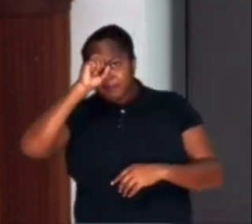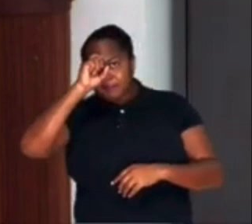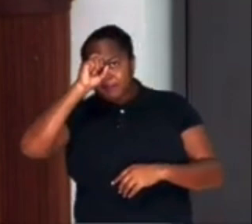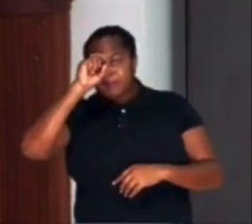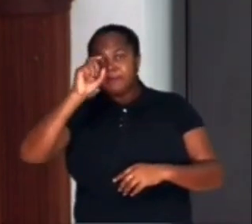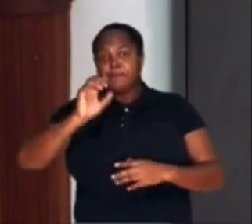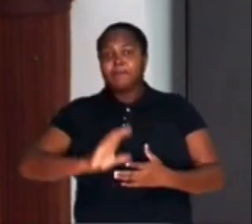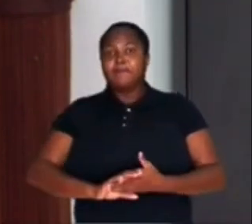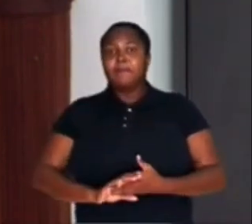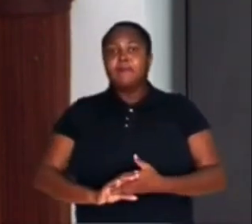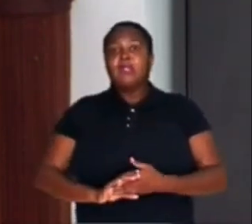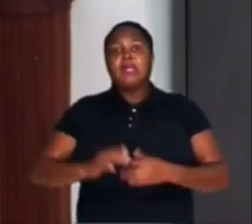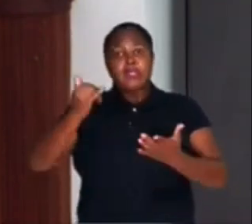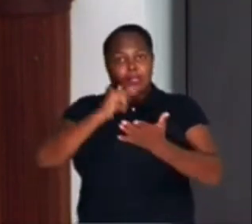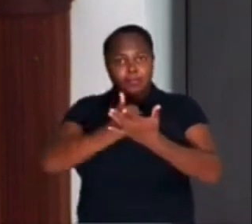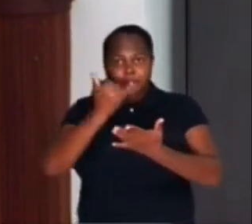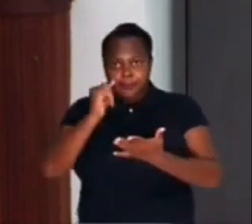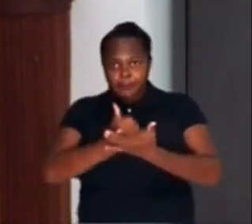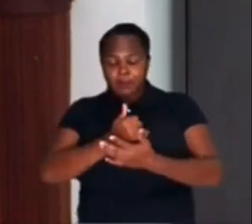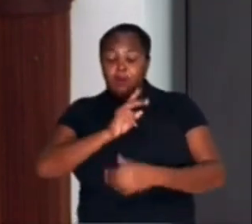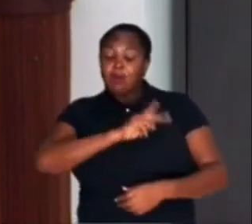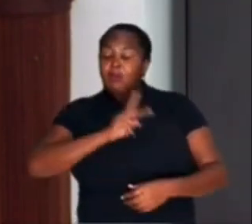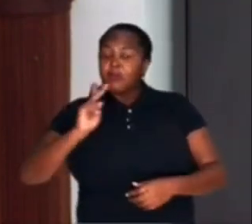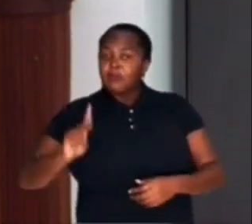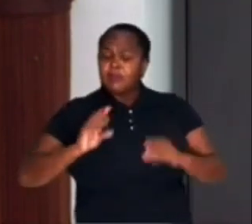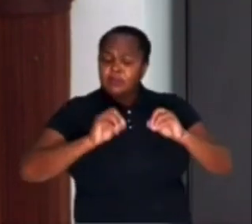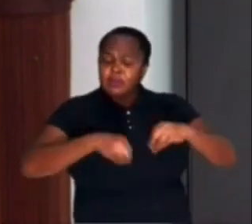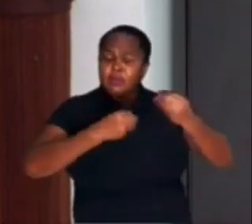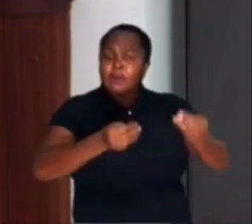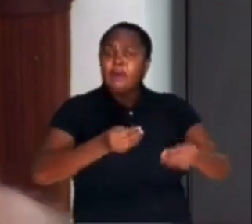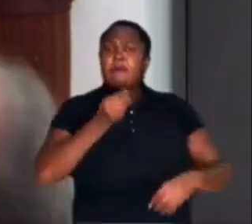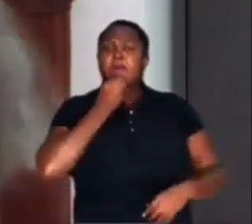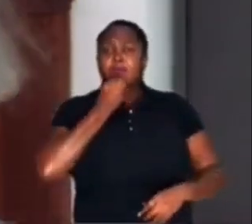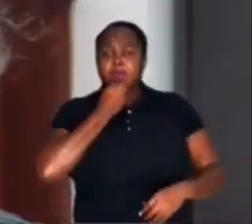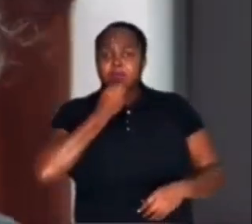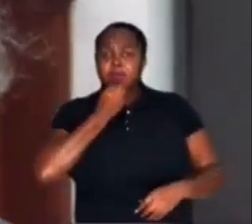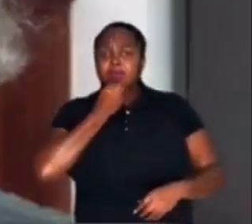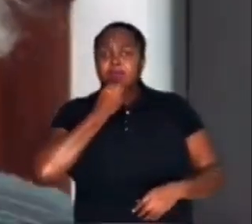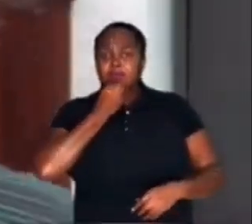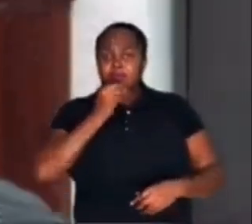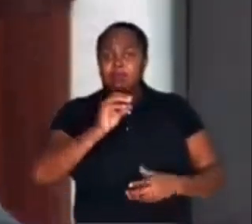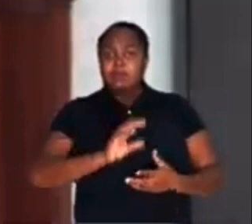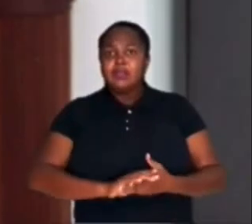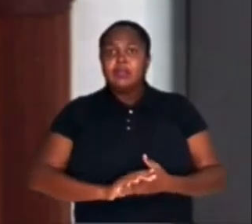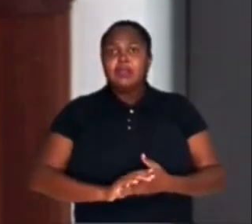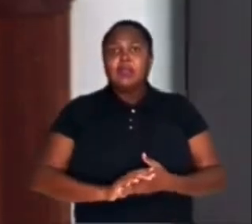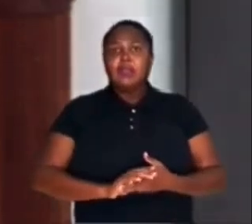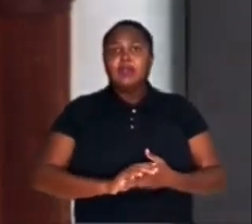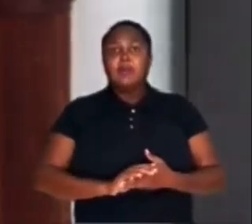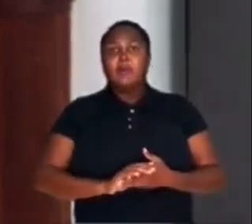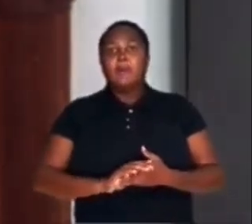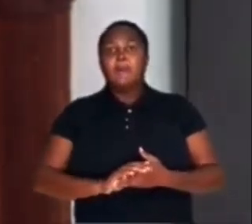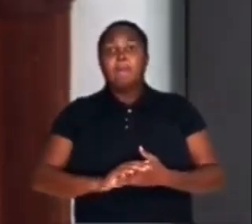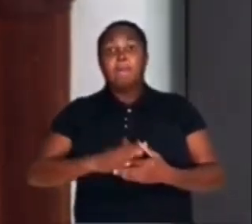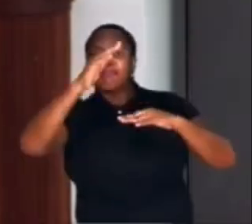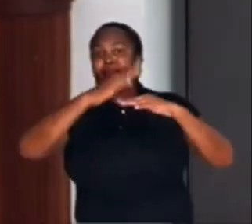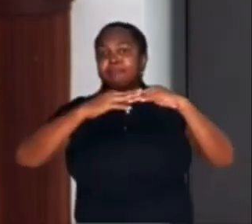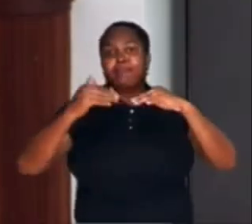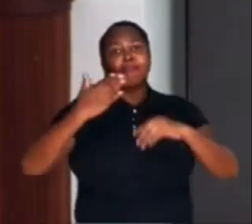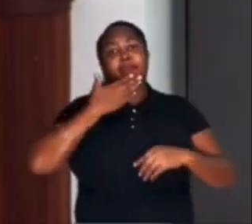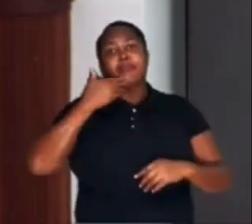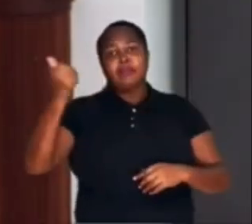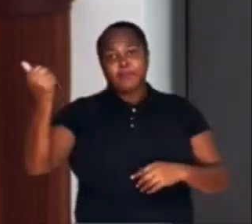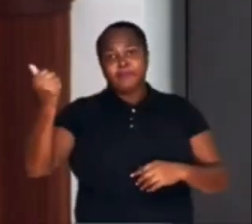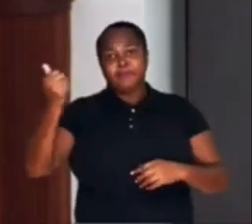E os professores deram a ela a oportunidade para que nosso filho nascesse naquela maternidade